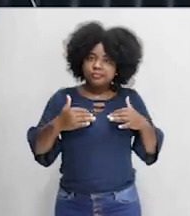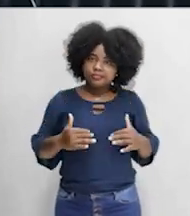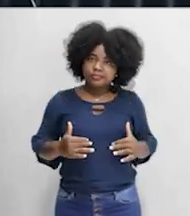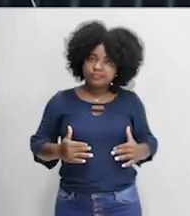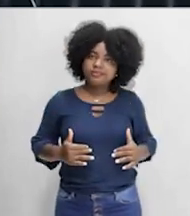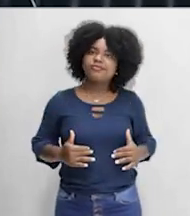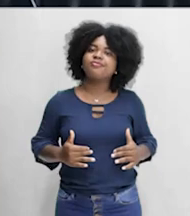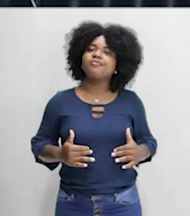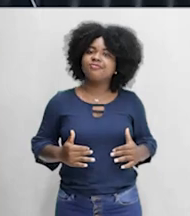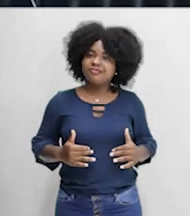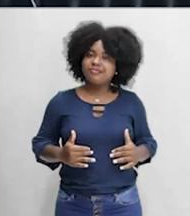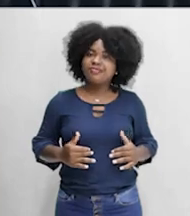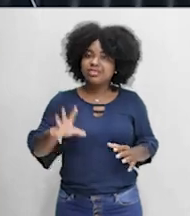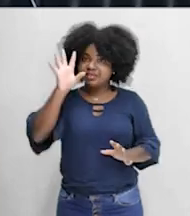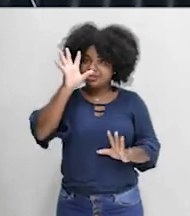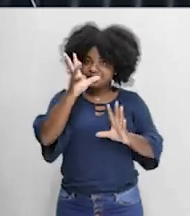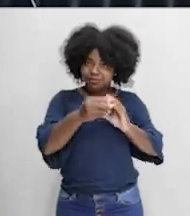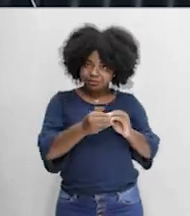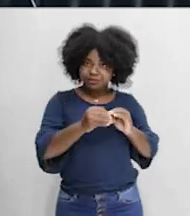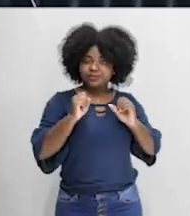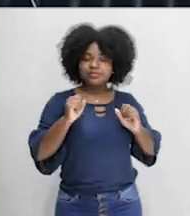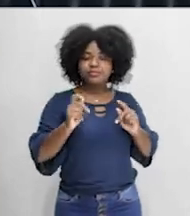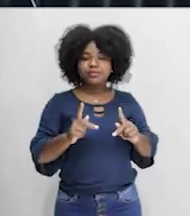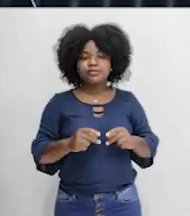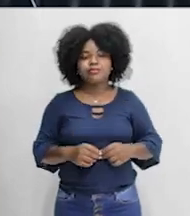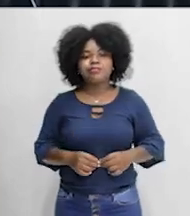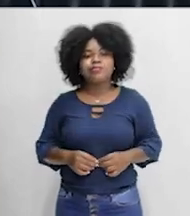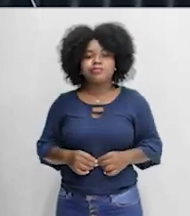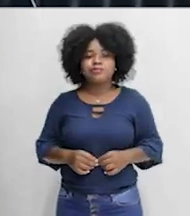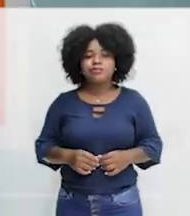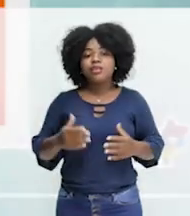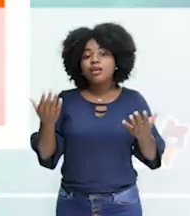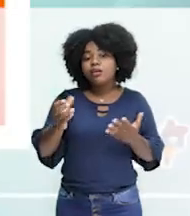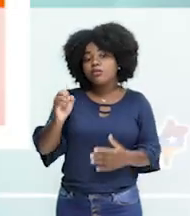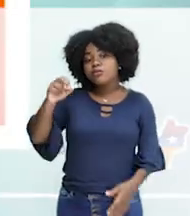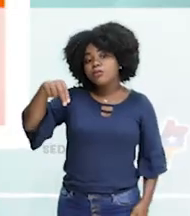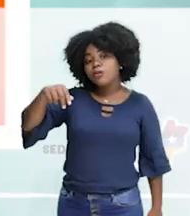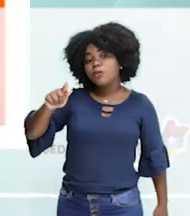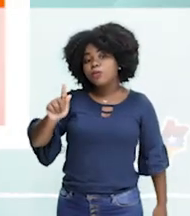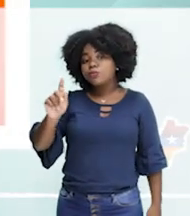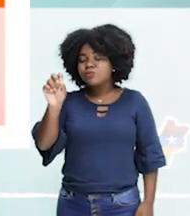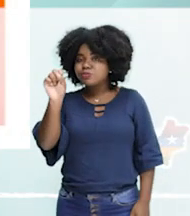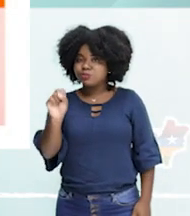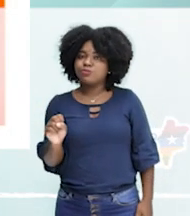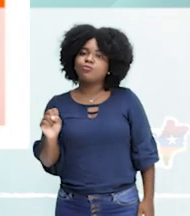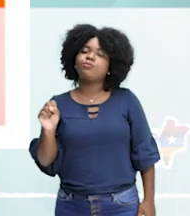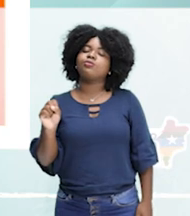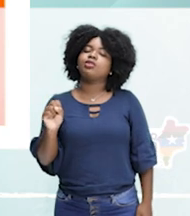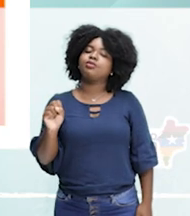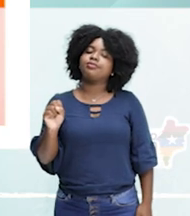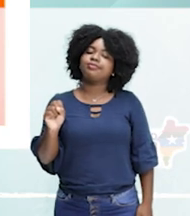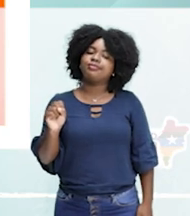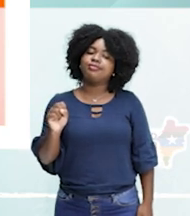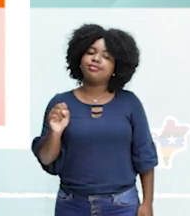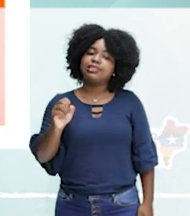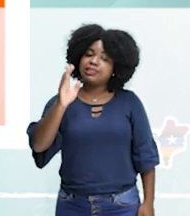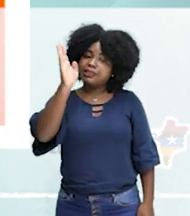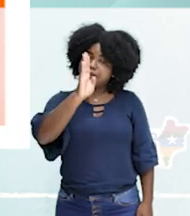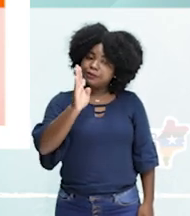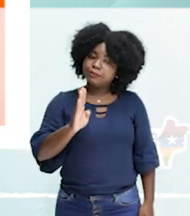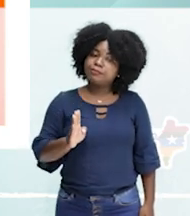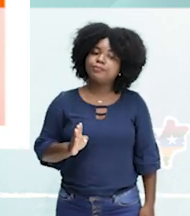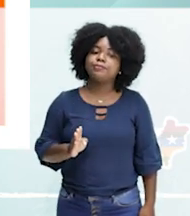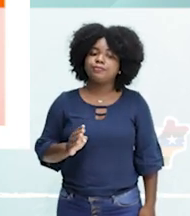Respirou. Bora fechar com chave de ouro? Bora, galera, está certo? Vamos falar agora das ONGs. Está certo? Que no Brasil, aí, muita atenção.